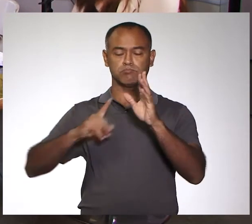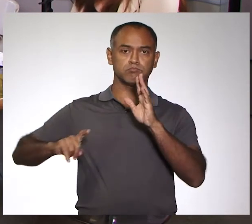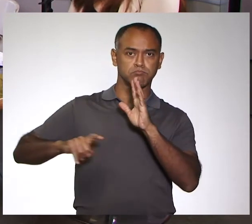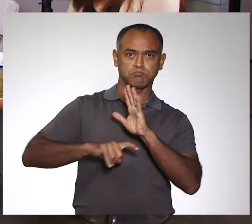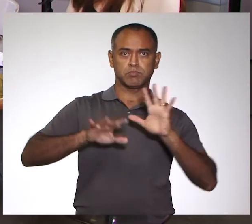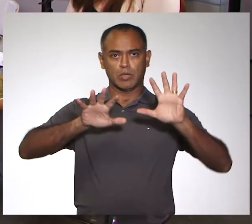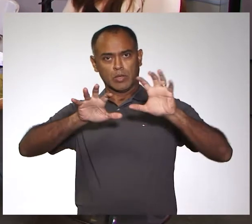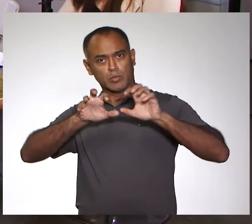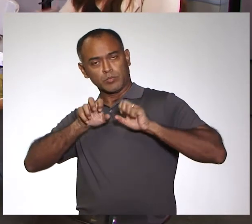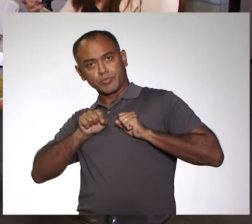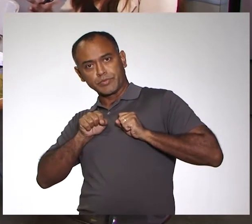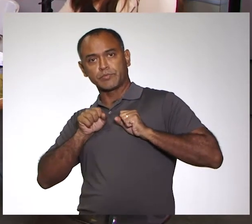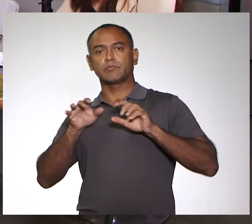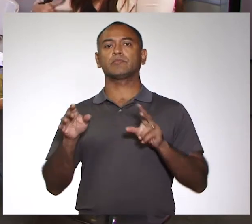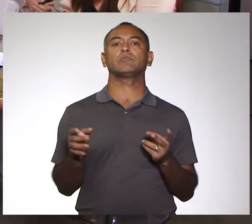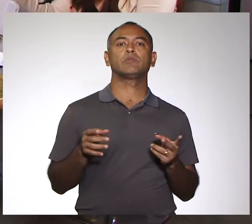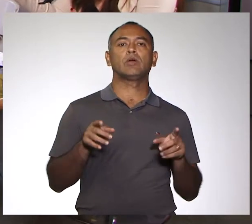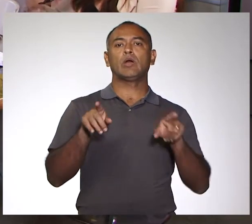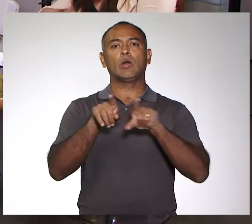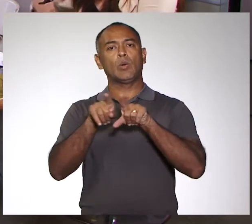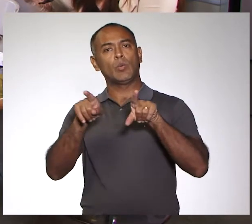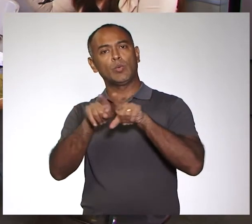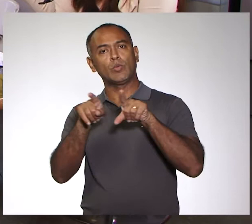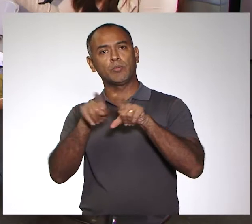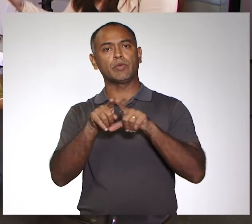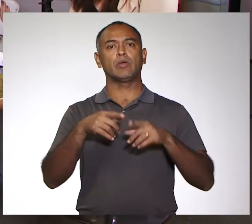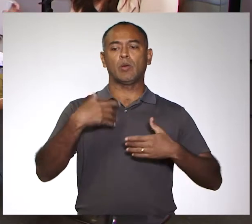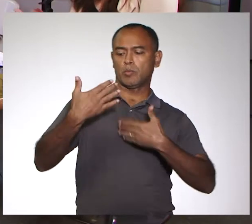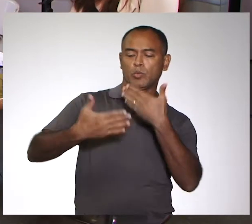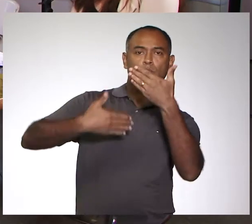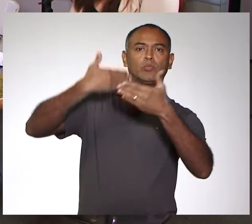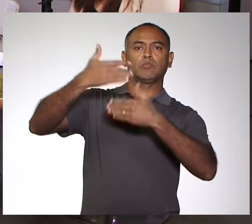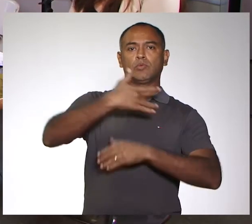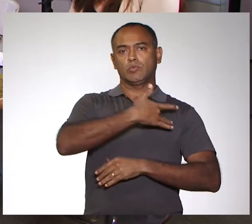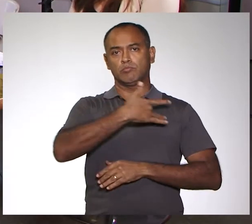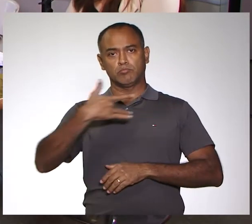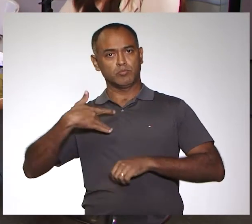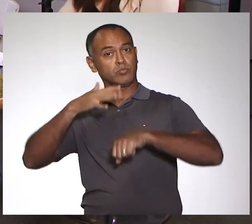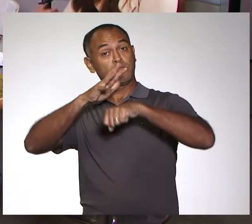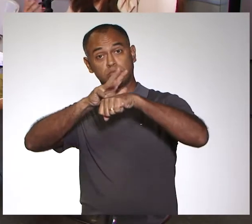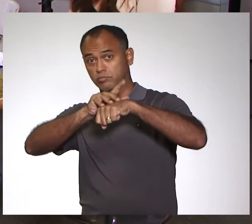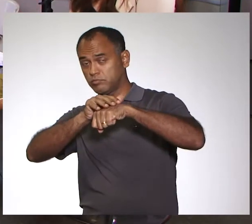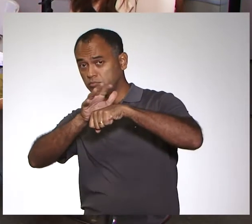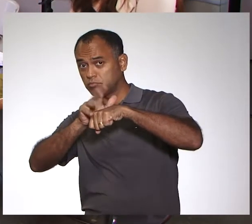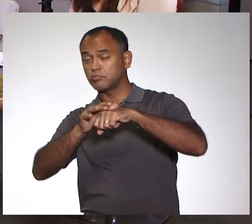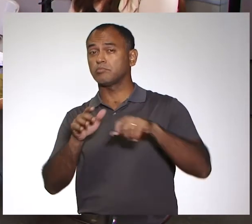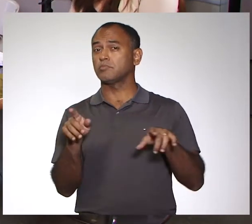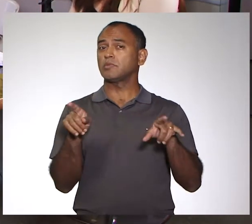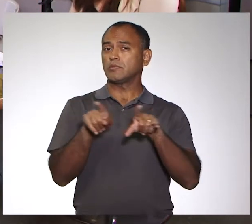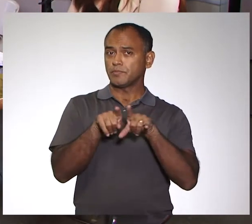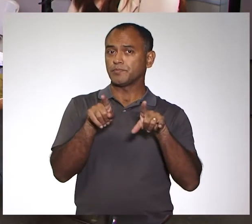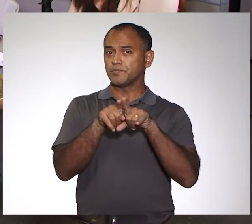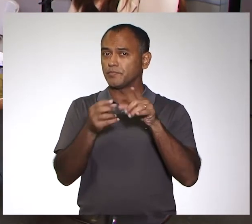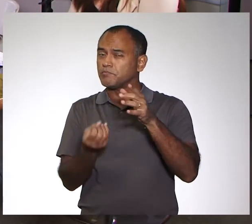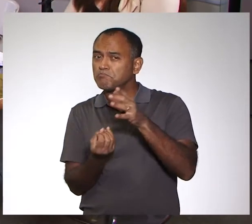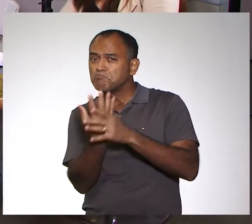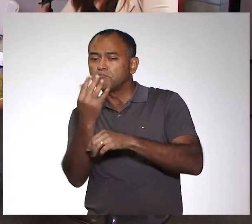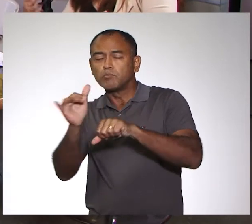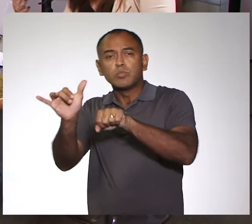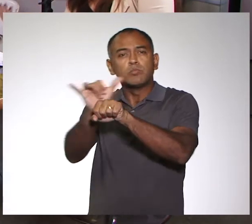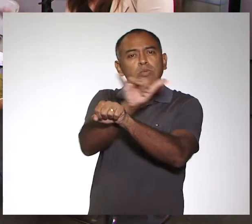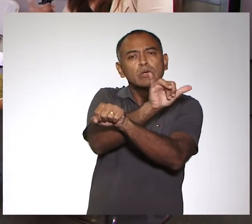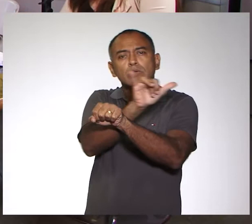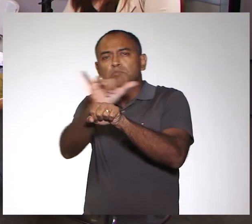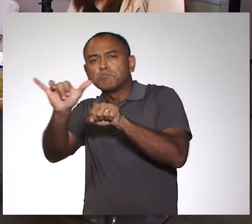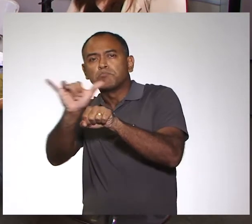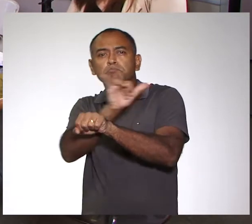parasito-hospedeiro, o desenvolvimento do processo saúde-doença. Aqui também nós vamos criar novas